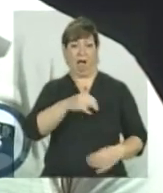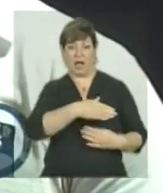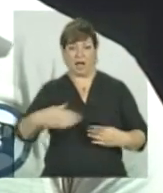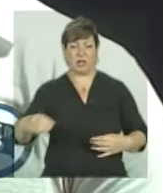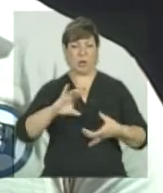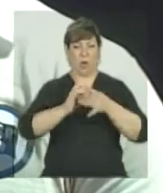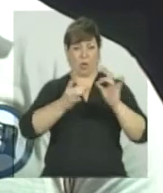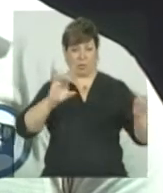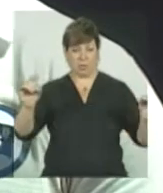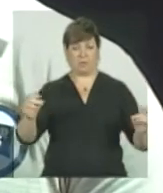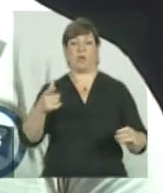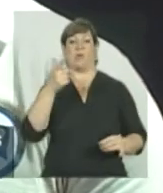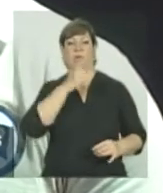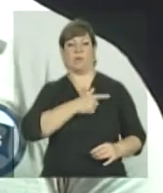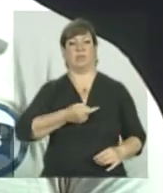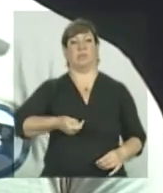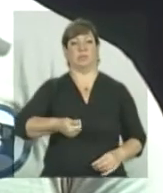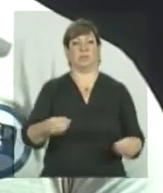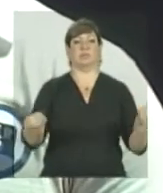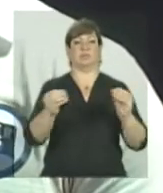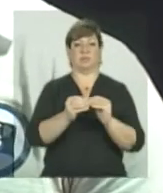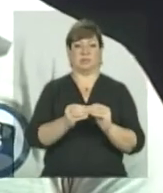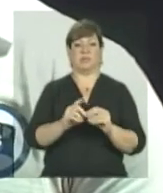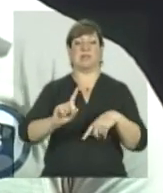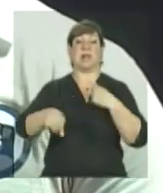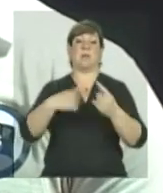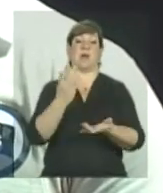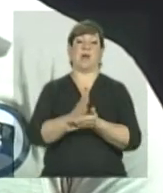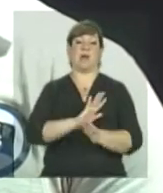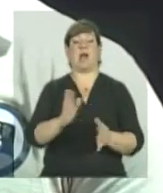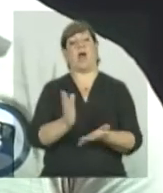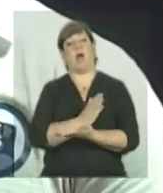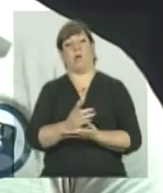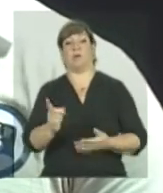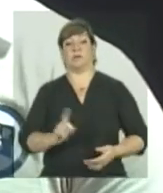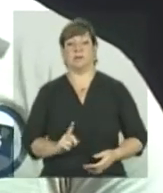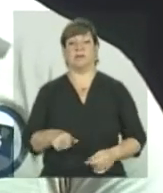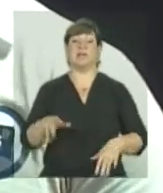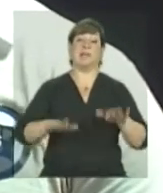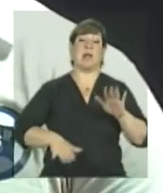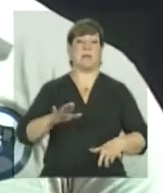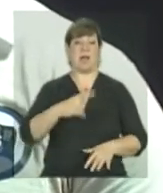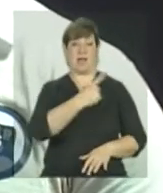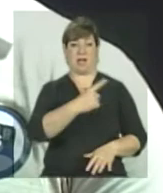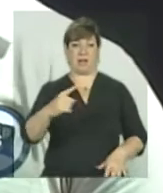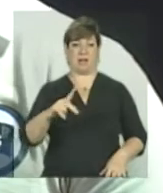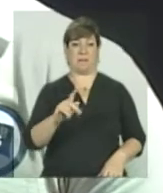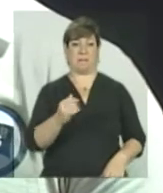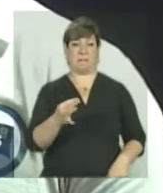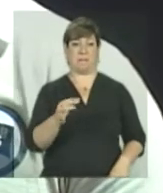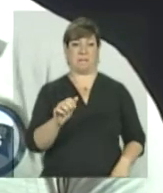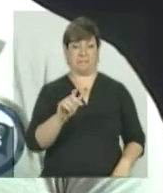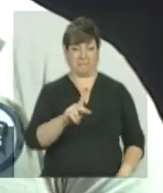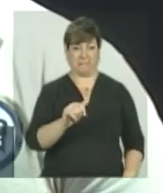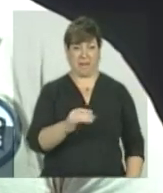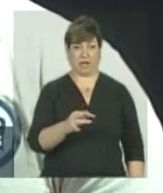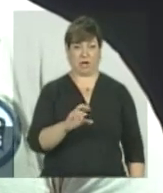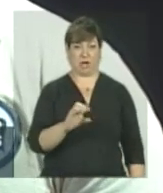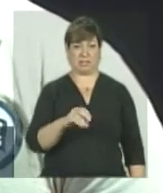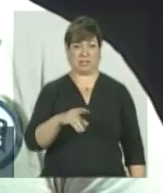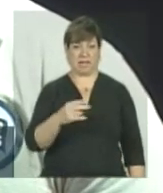após a Olimpíada. Alguns não. isso depende muito de cada patrocinador, de cada atleta, de cada compromisso